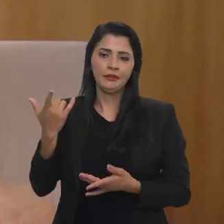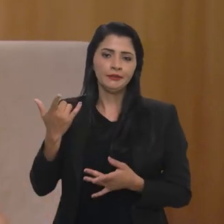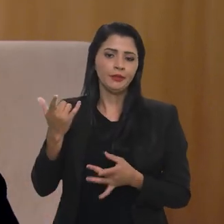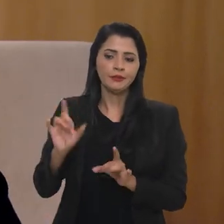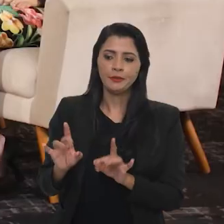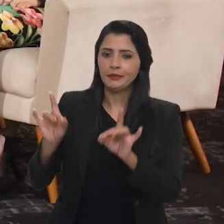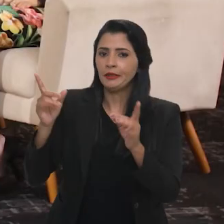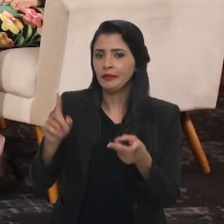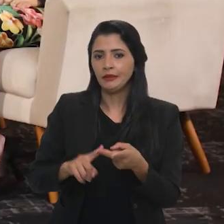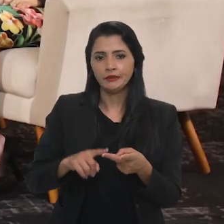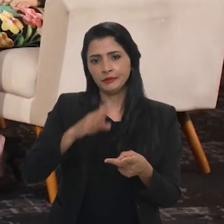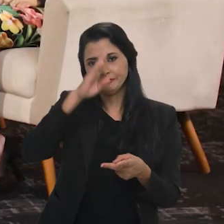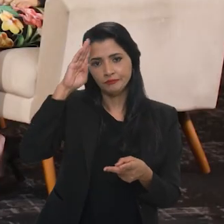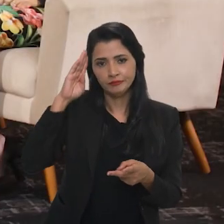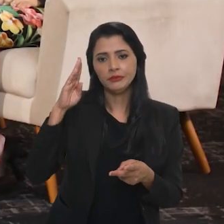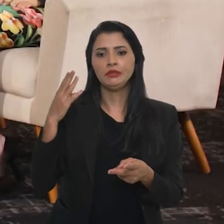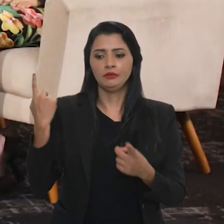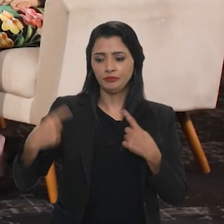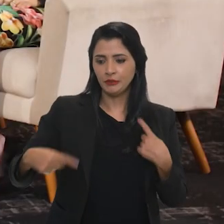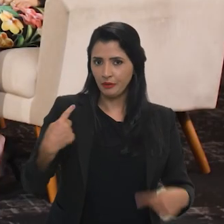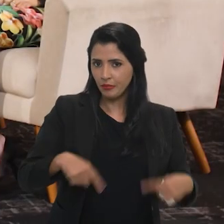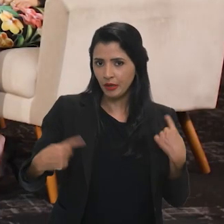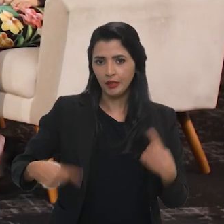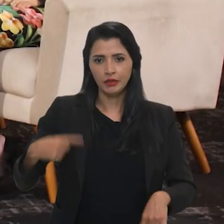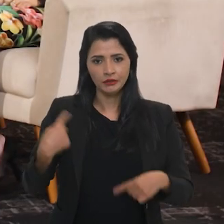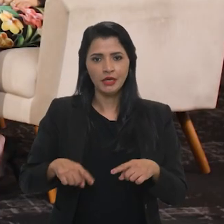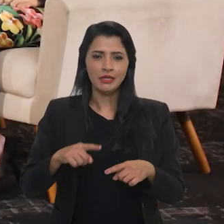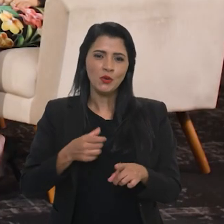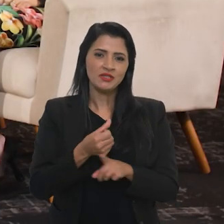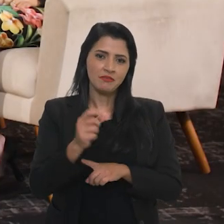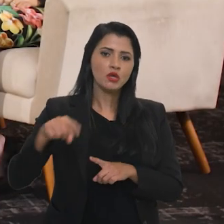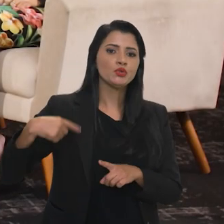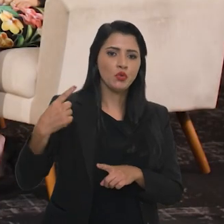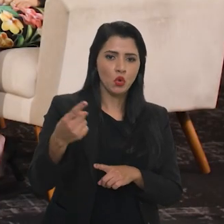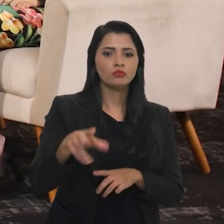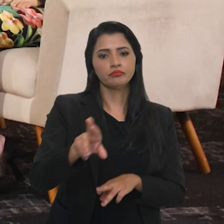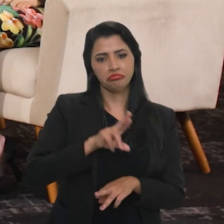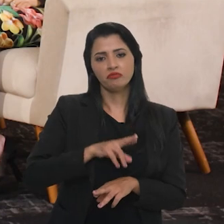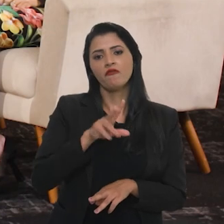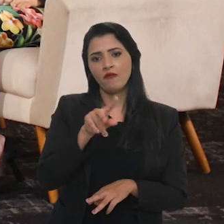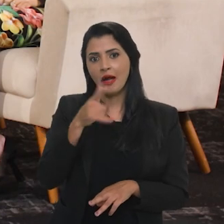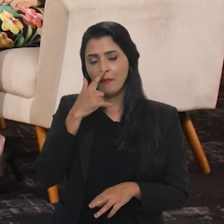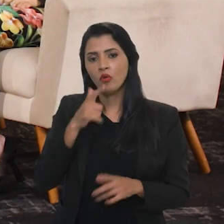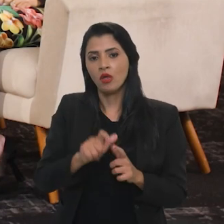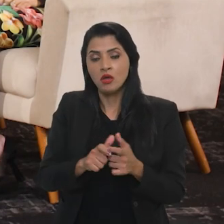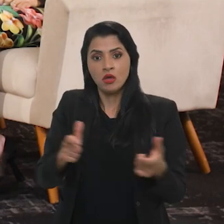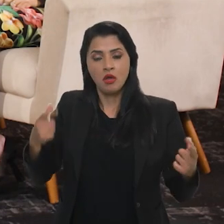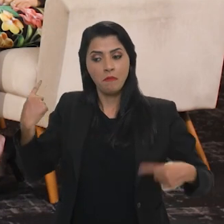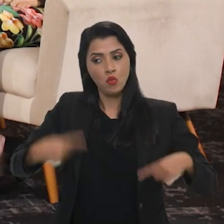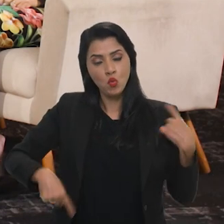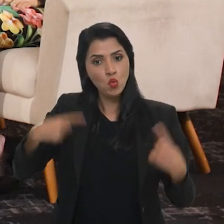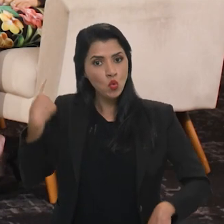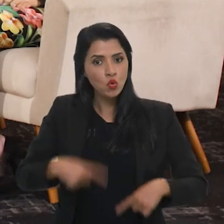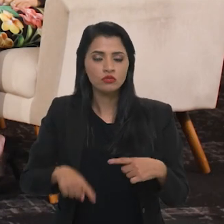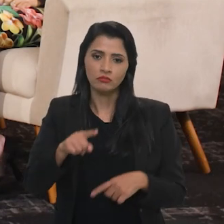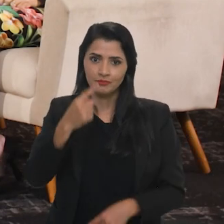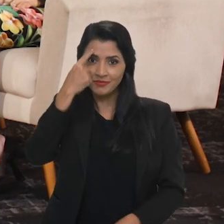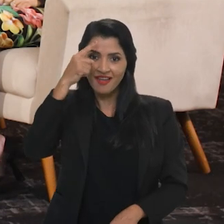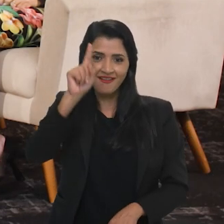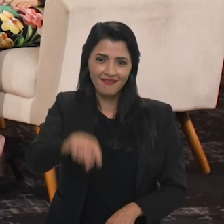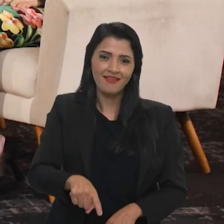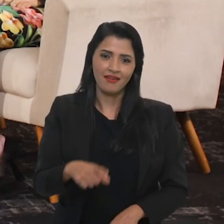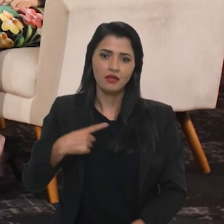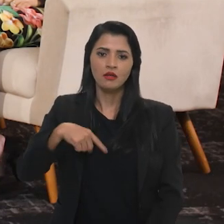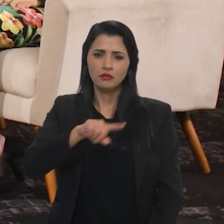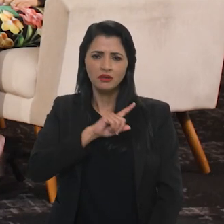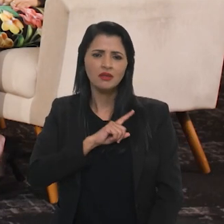com especialistas, com academia, é um debate, por isso que é só para o próximo semestre, porque é um debate bem amplo e a ideia é isso,